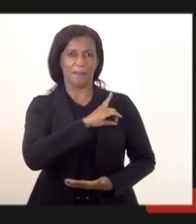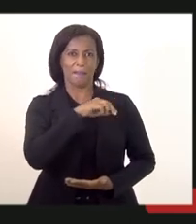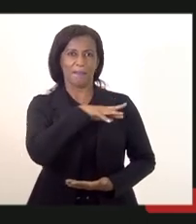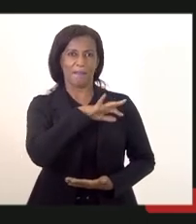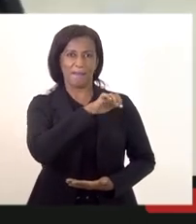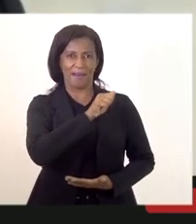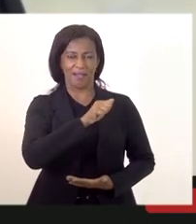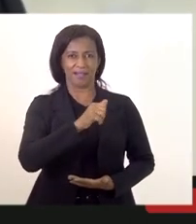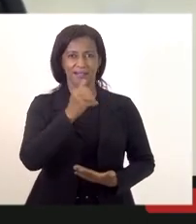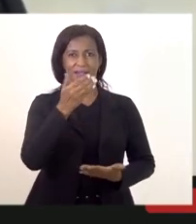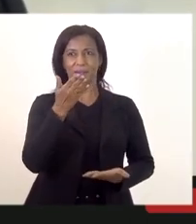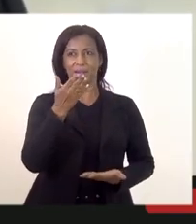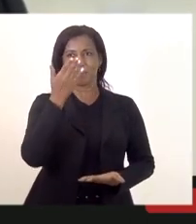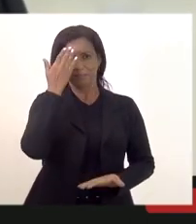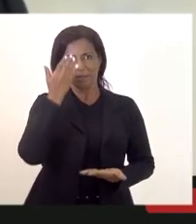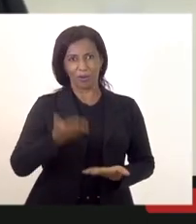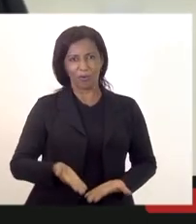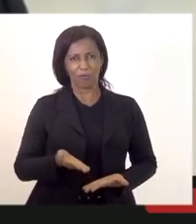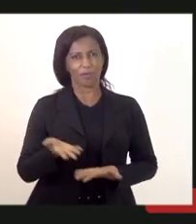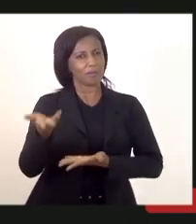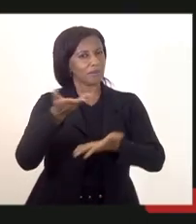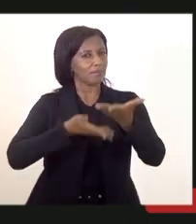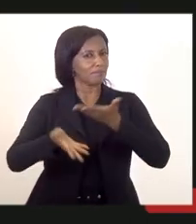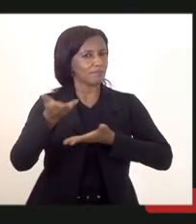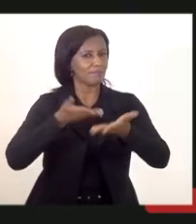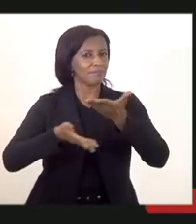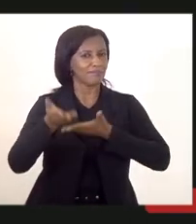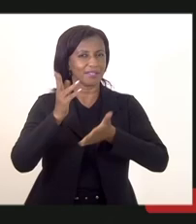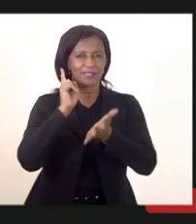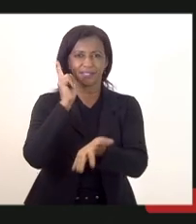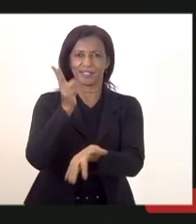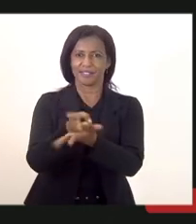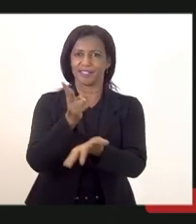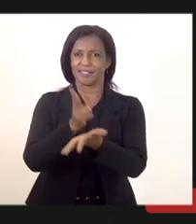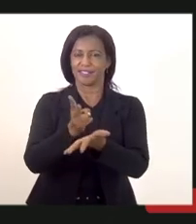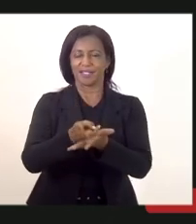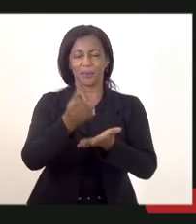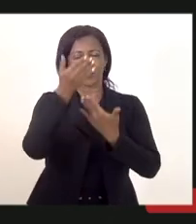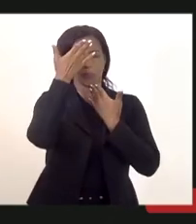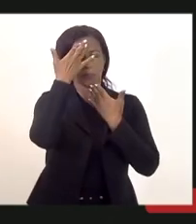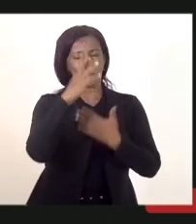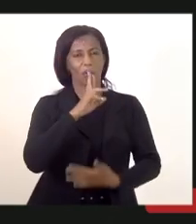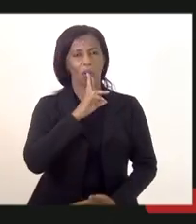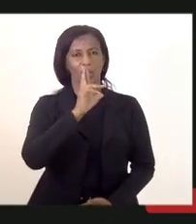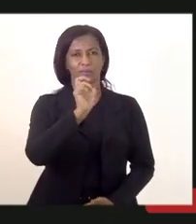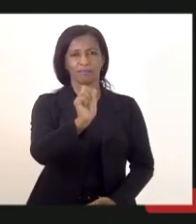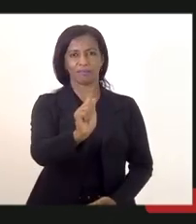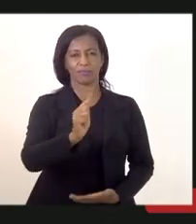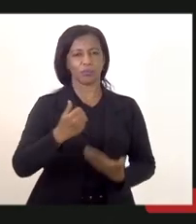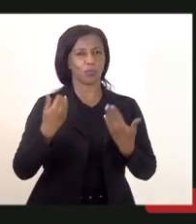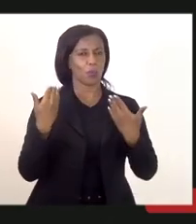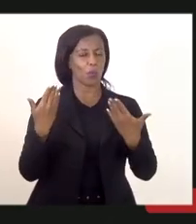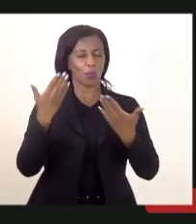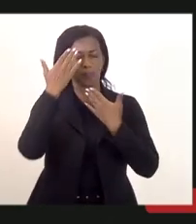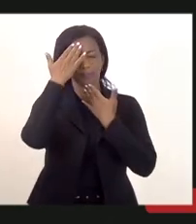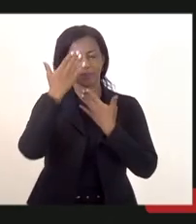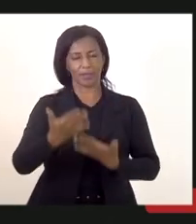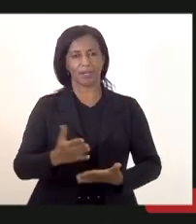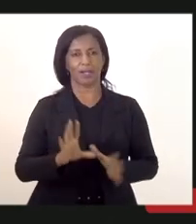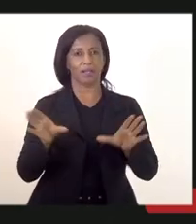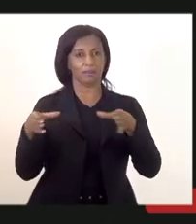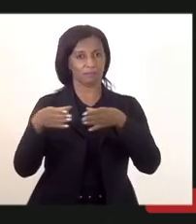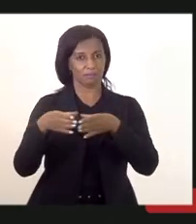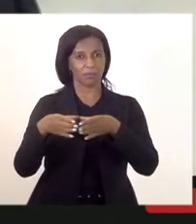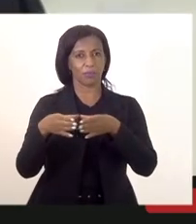pela confiança e pela parceria de sempre eu que tenho que agradecer ao senhor deputado a gente tem muita agradeção a todos os membros da comissão